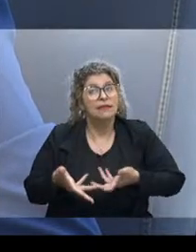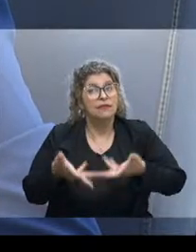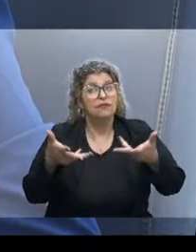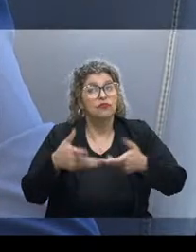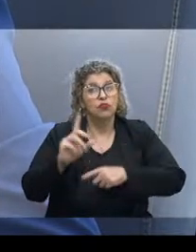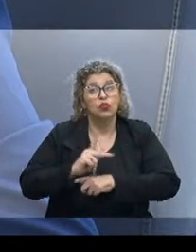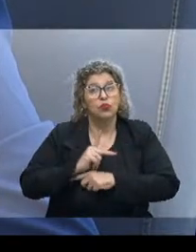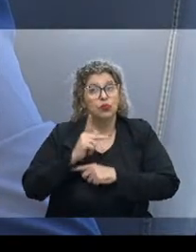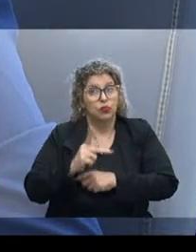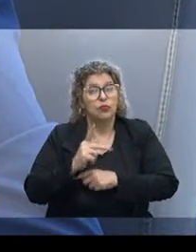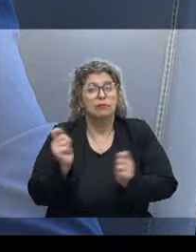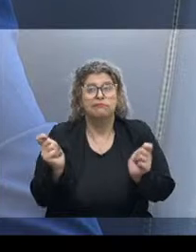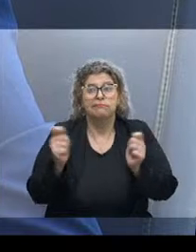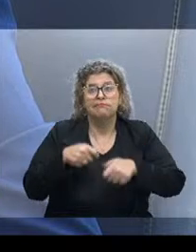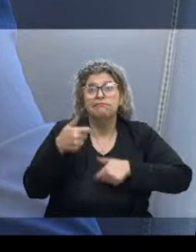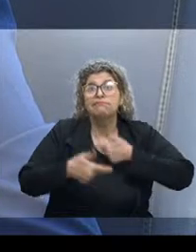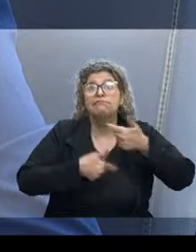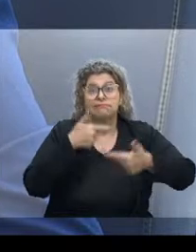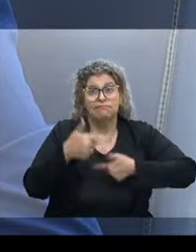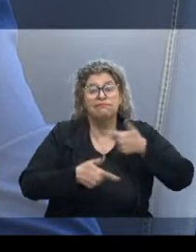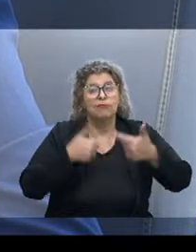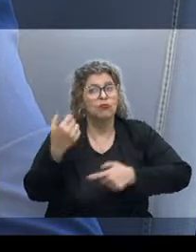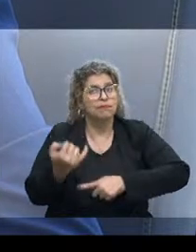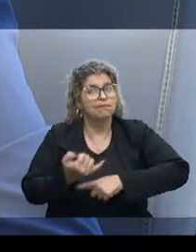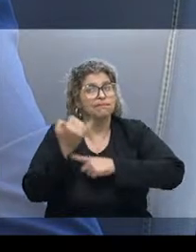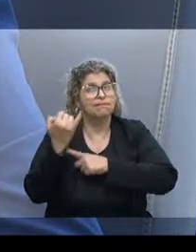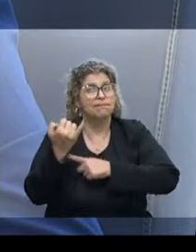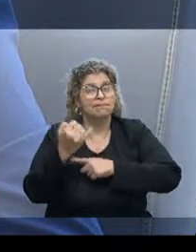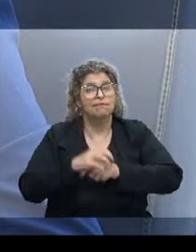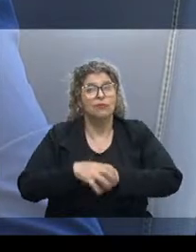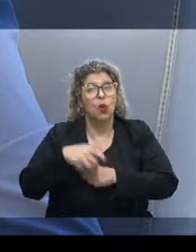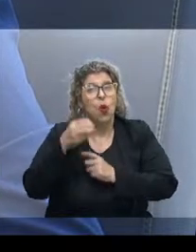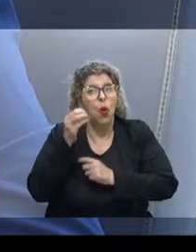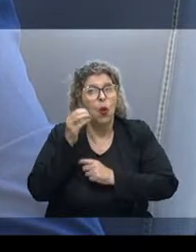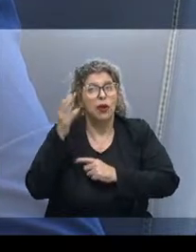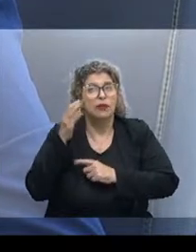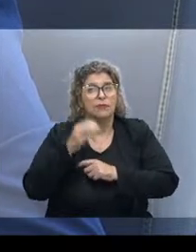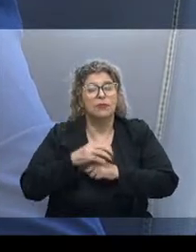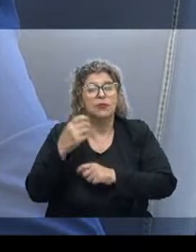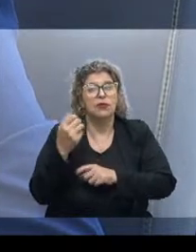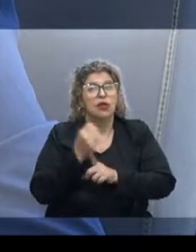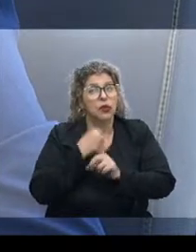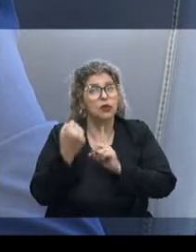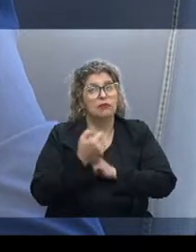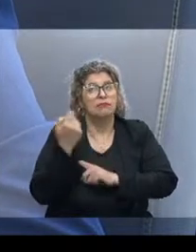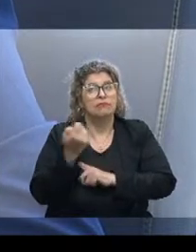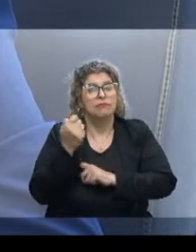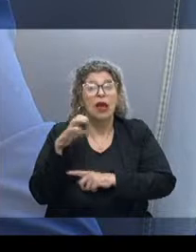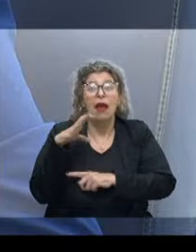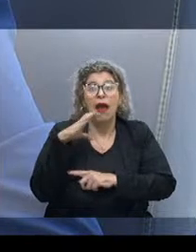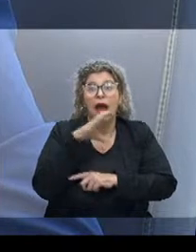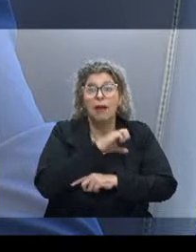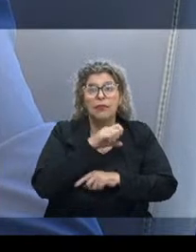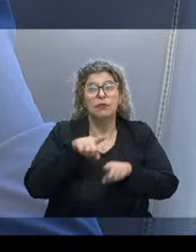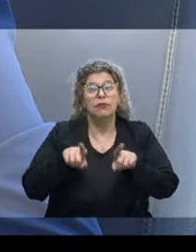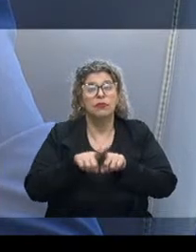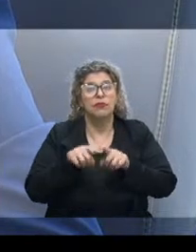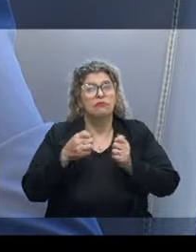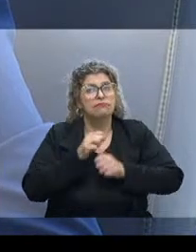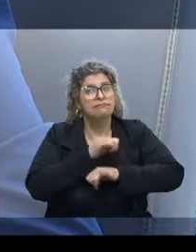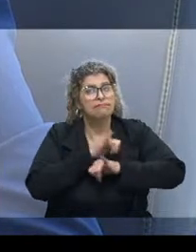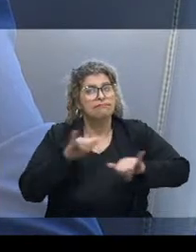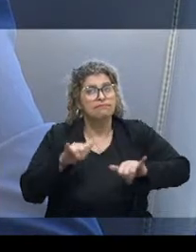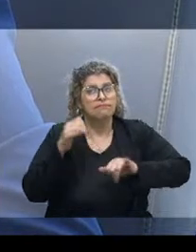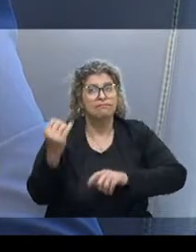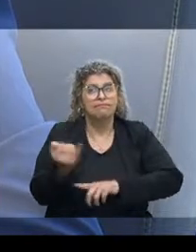presidente por este trabalho tão importante que está sendo trazido ao conhecimento de toda a sociedade gaúcha. Queria rapidamente dizer da